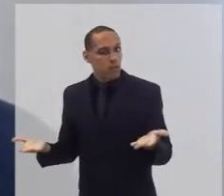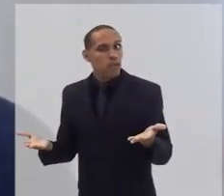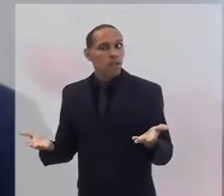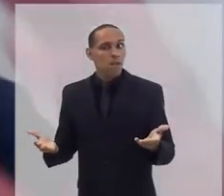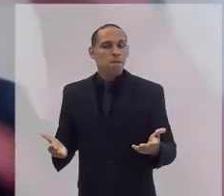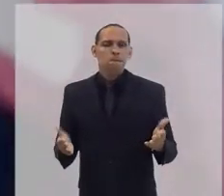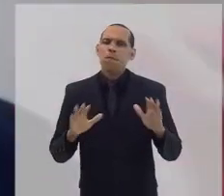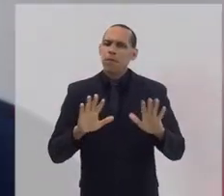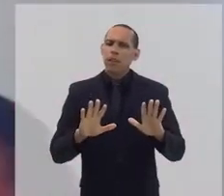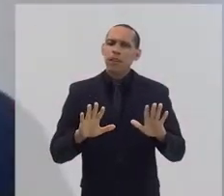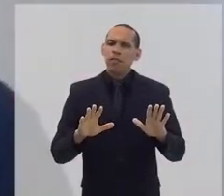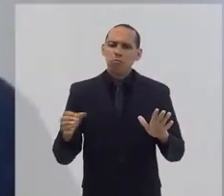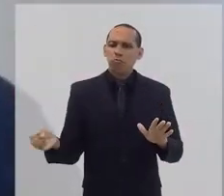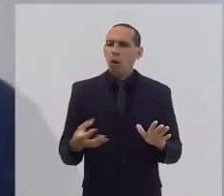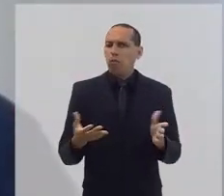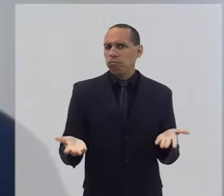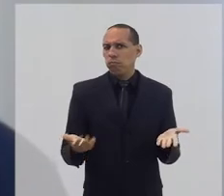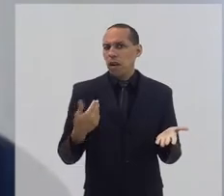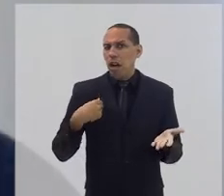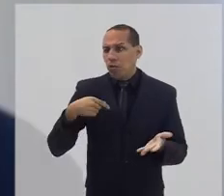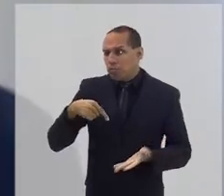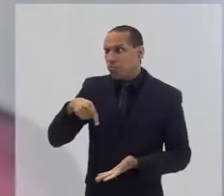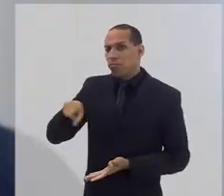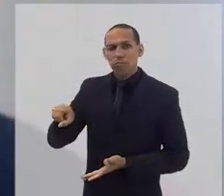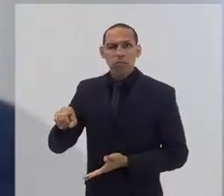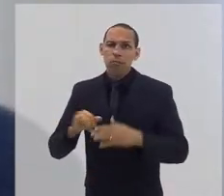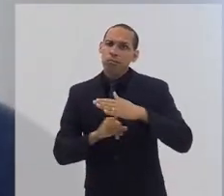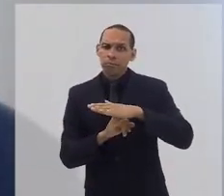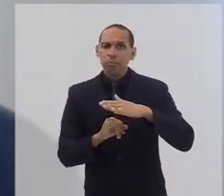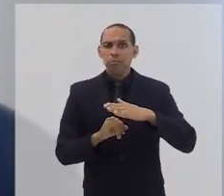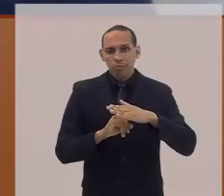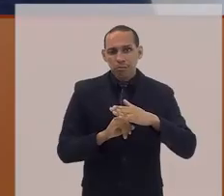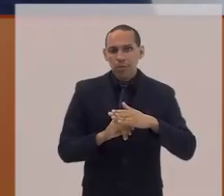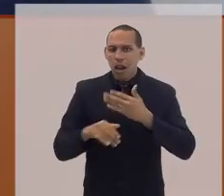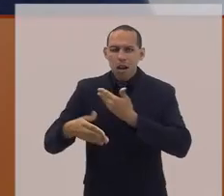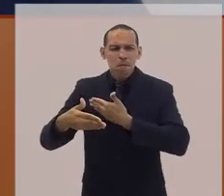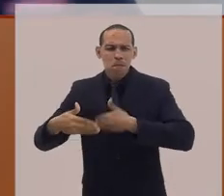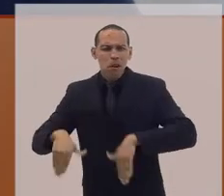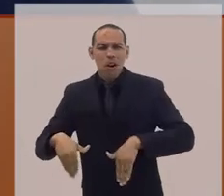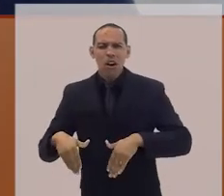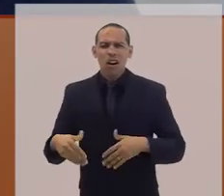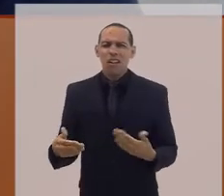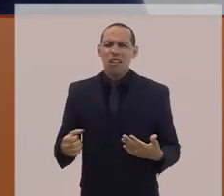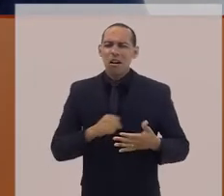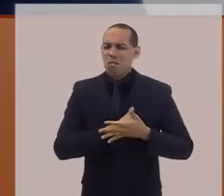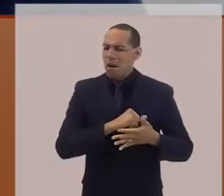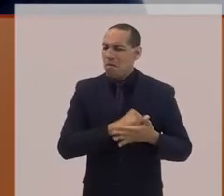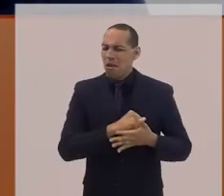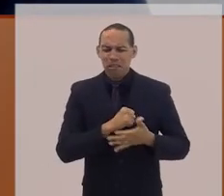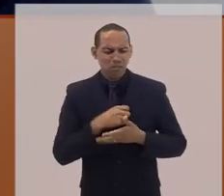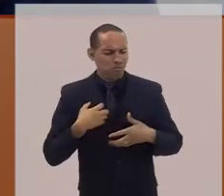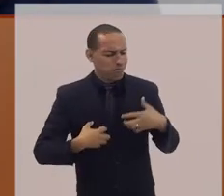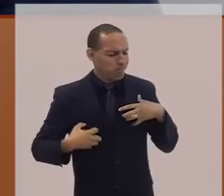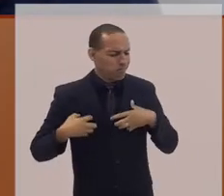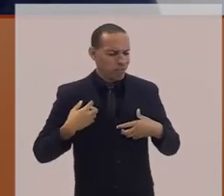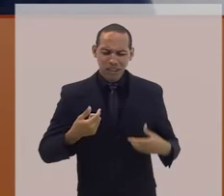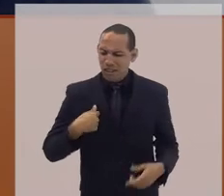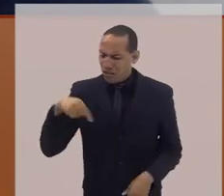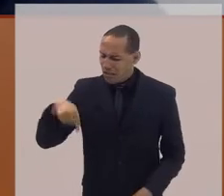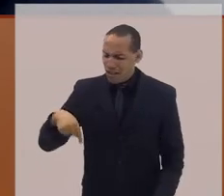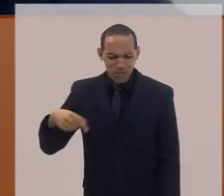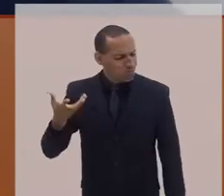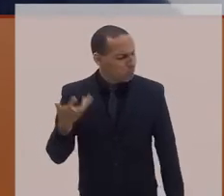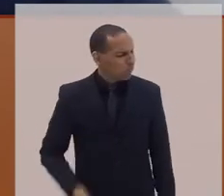minhas provas e tudo muito novo, meu coração angustiado. Eu não queria estar ali. Eu queria estar fazendo as minhas provas de